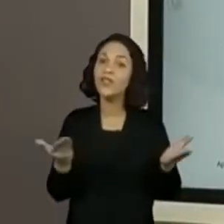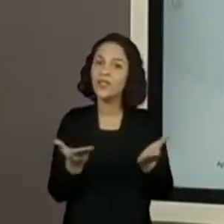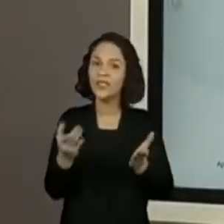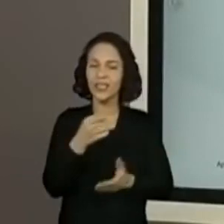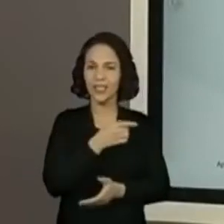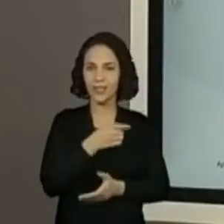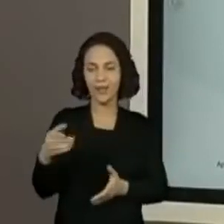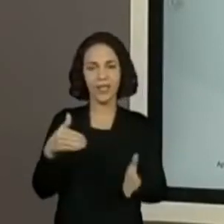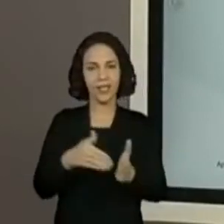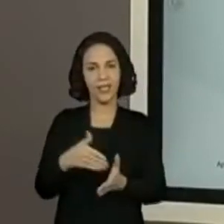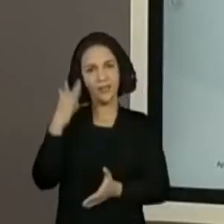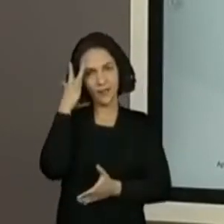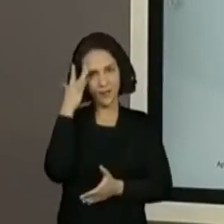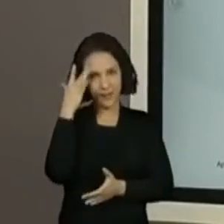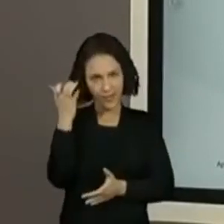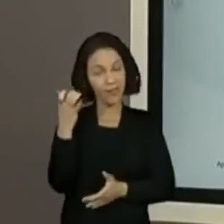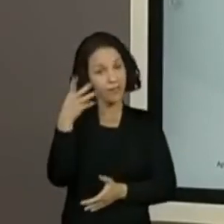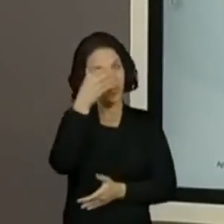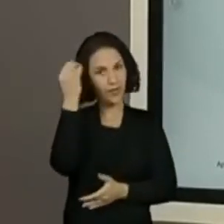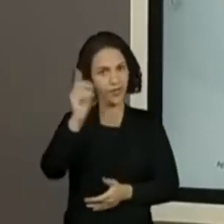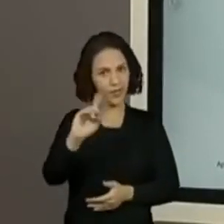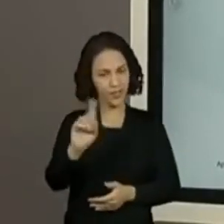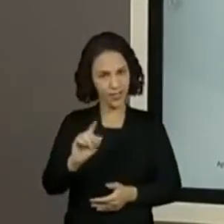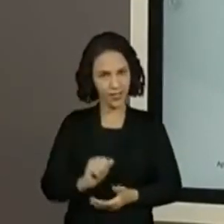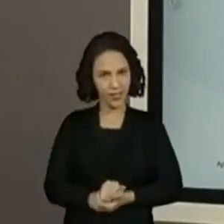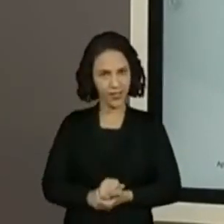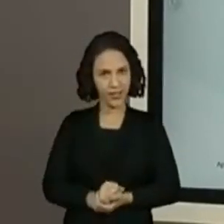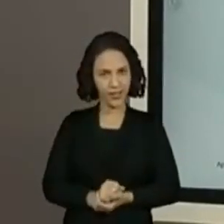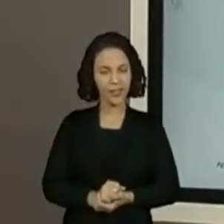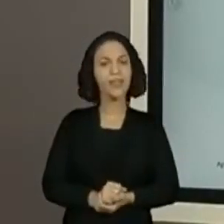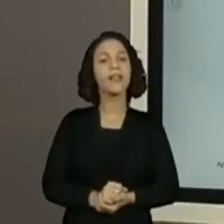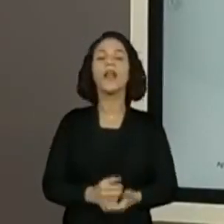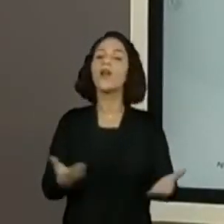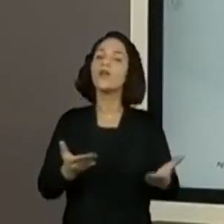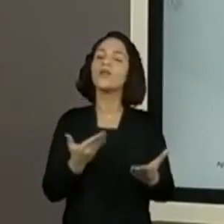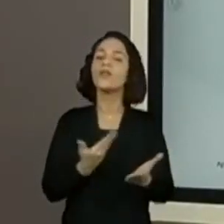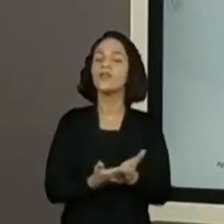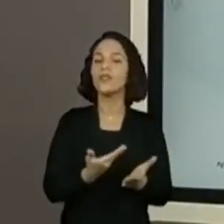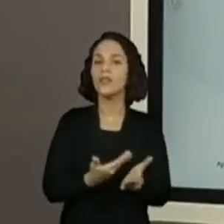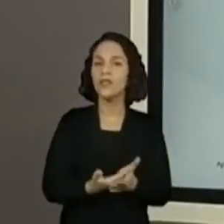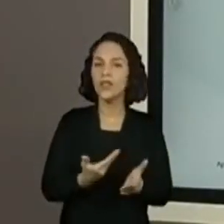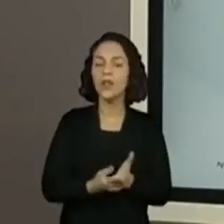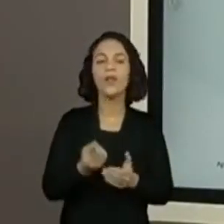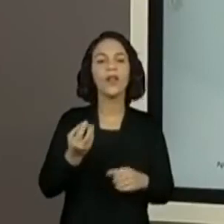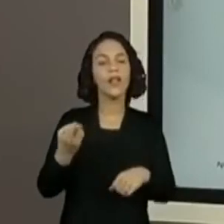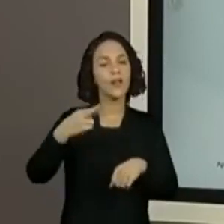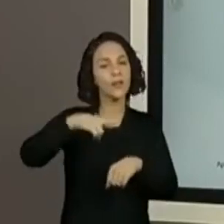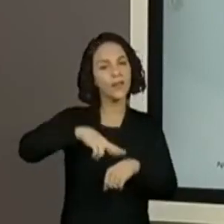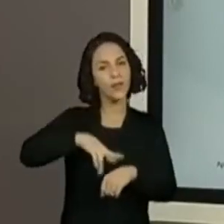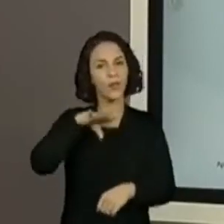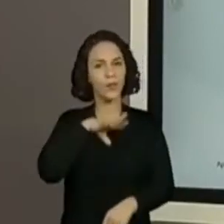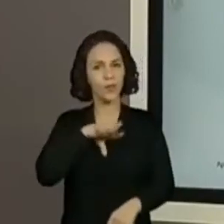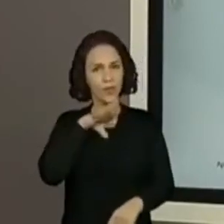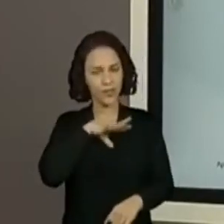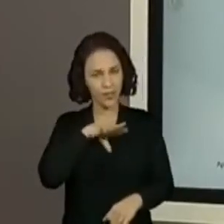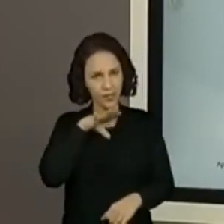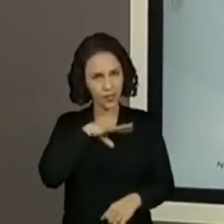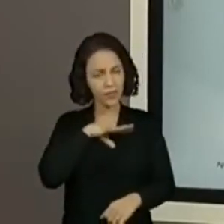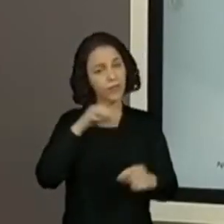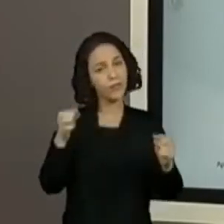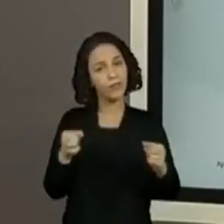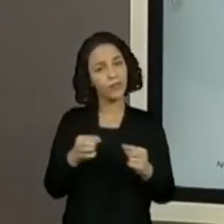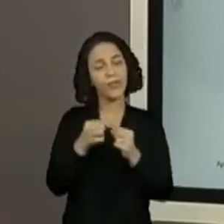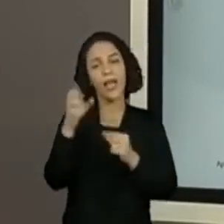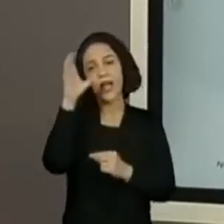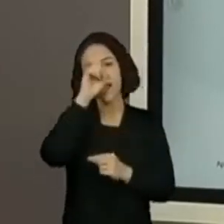até amanhã, não se esqueça. A aula que nós estamos tendo hoje é Recuperação de Língua Portuguesa. Ela é baseada no material